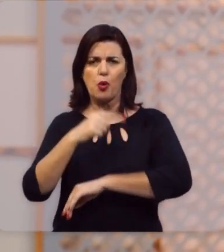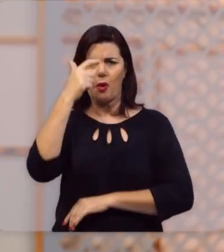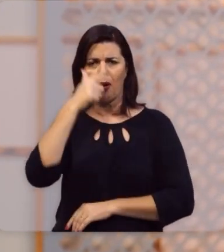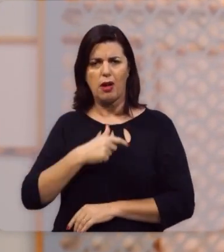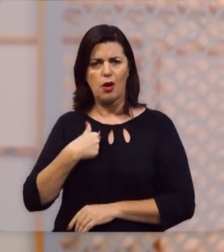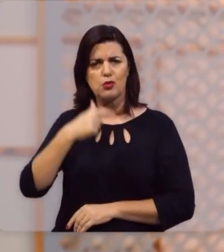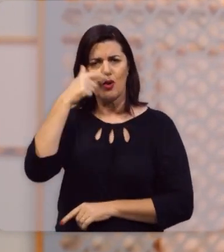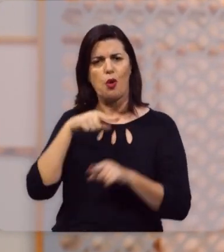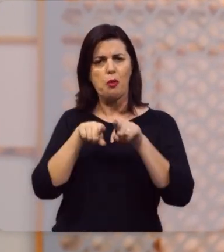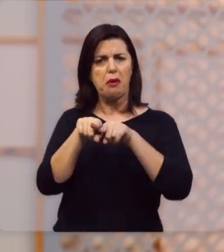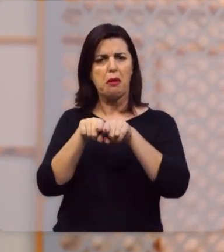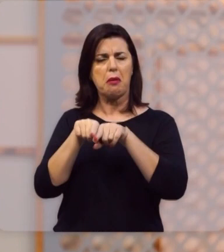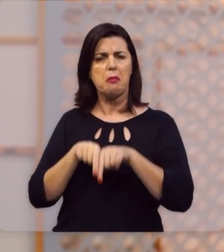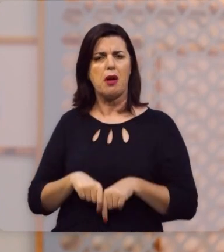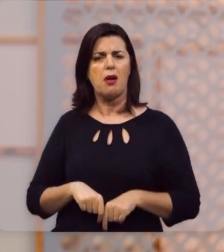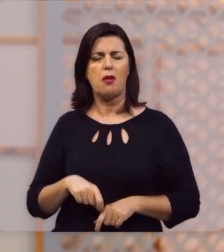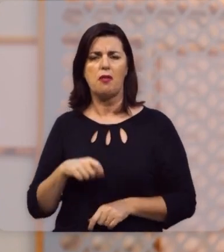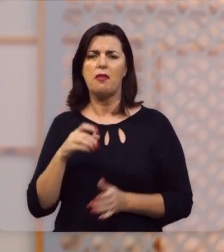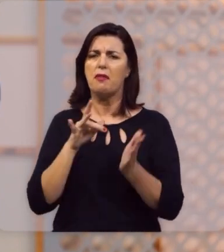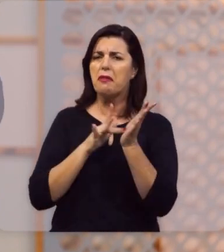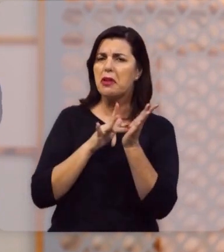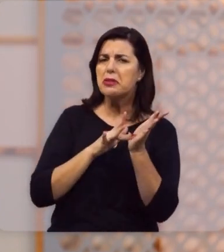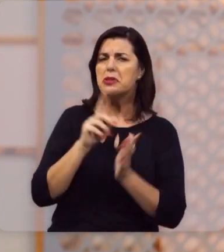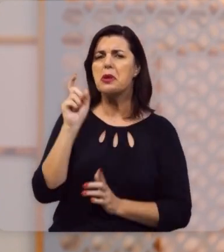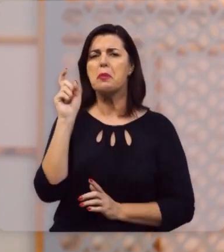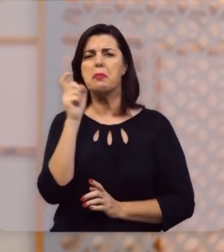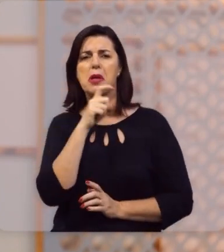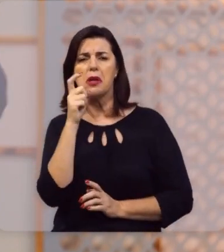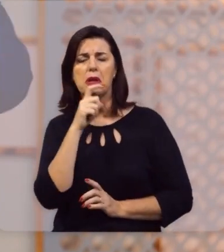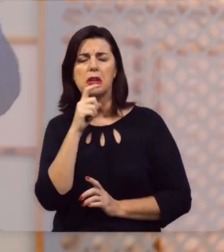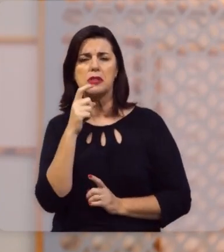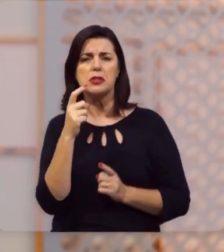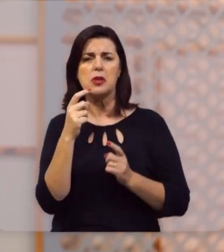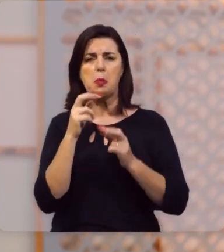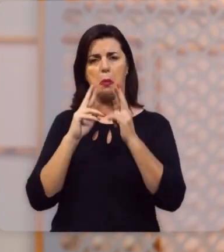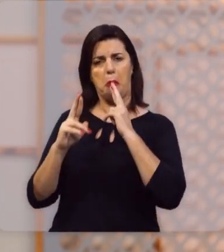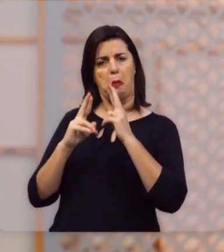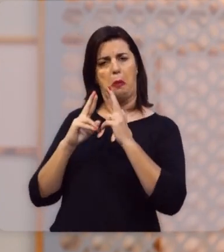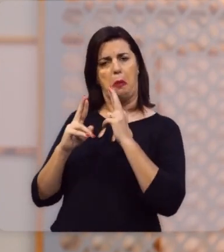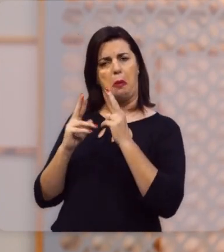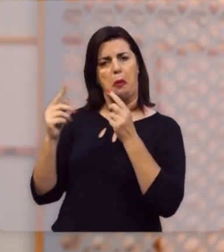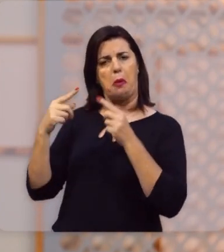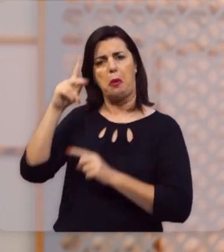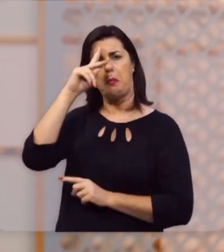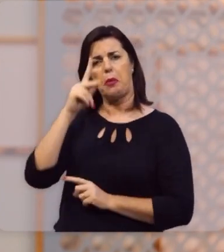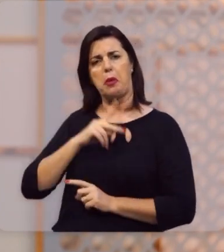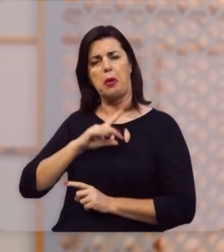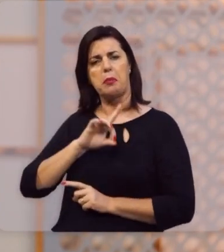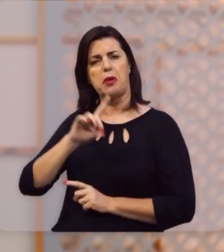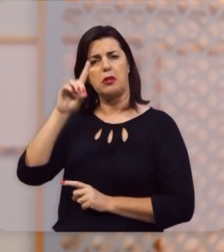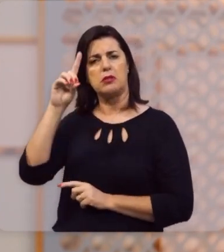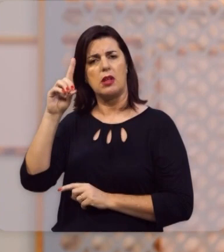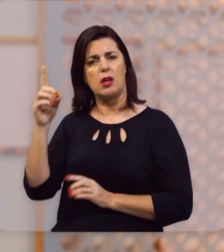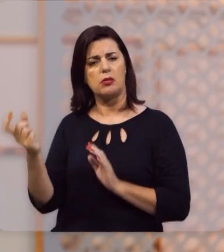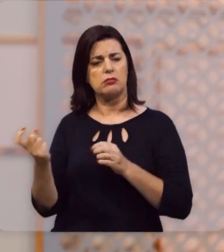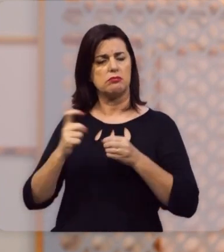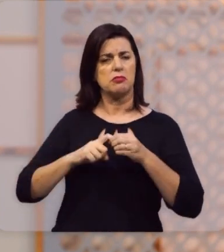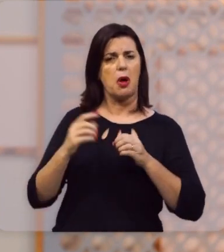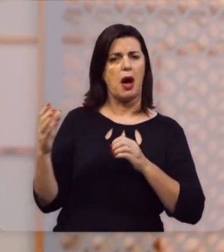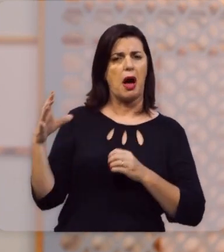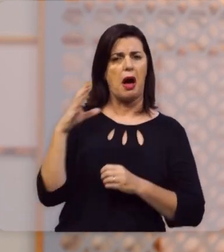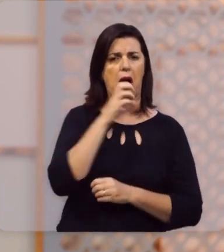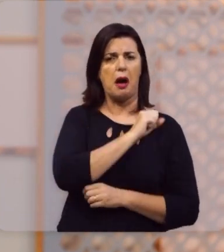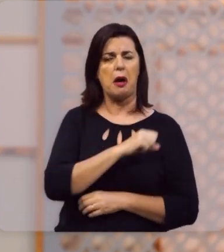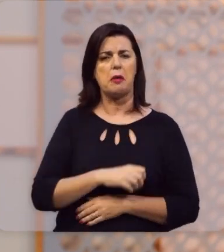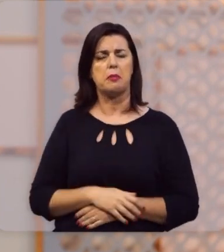respondeu, eu sou Isaú. Ele fingiu, ele mentiu, ele até blasfemou, dizendo que foi o próprio Deus quem trouxe